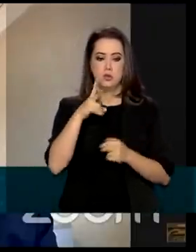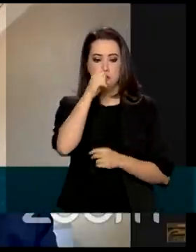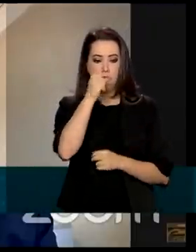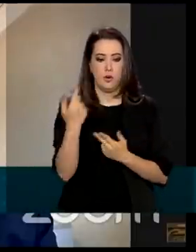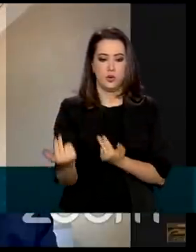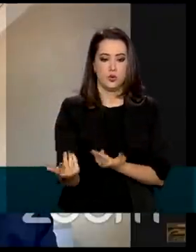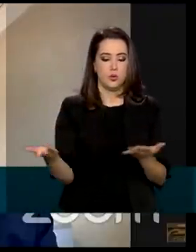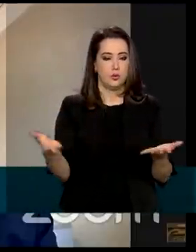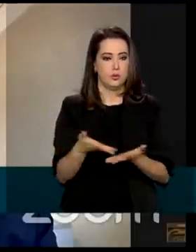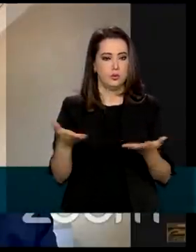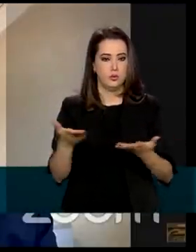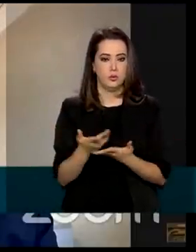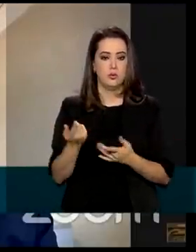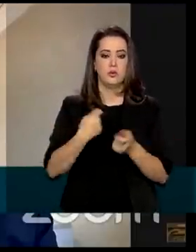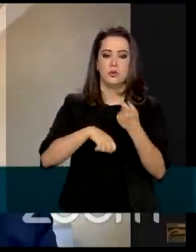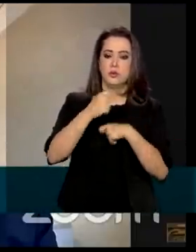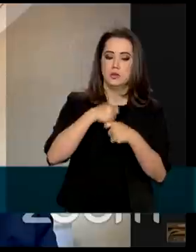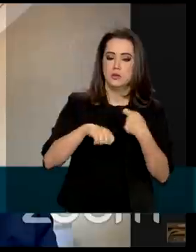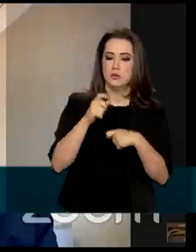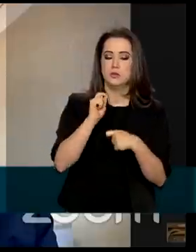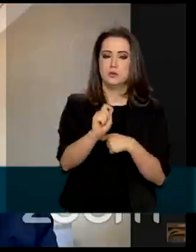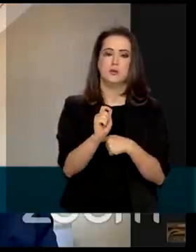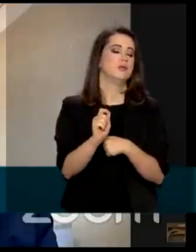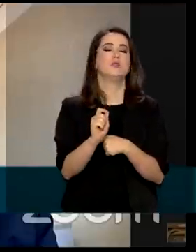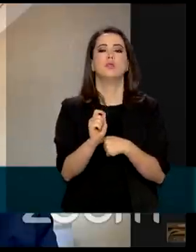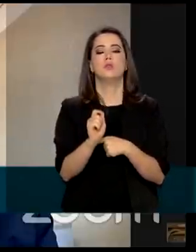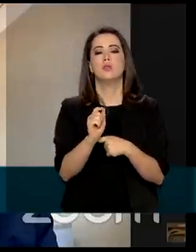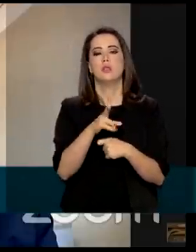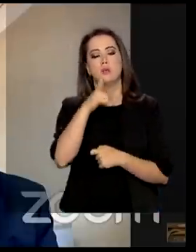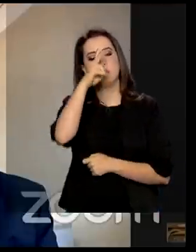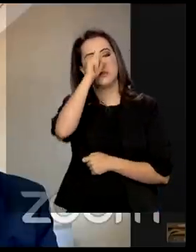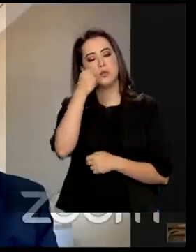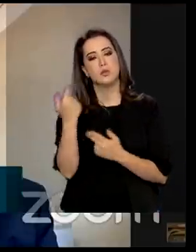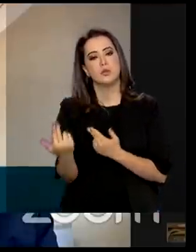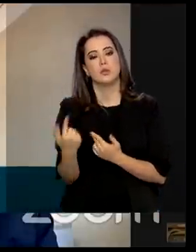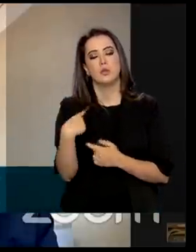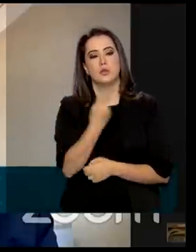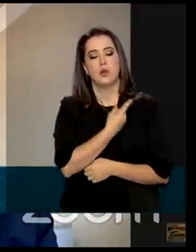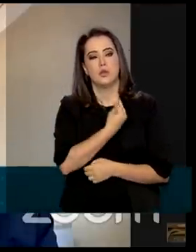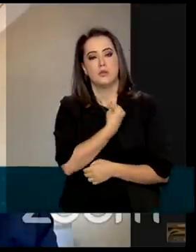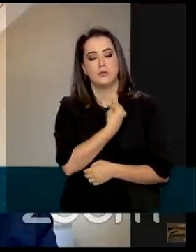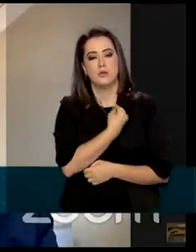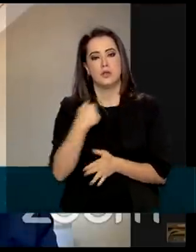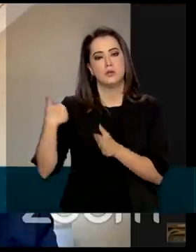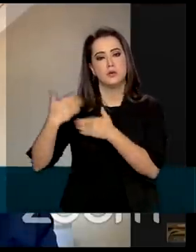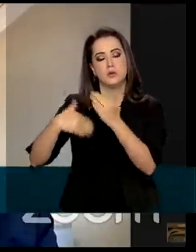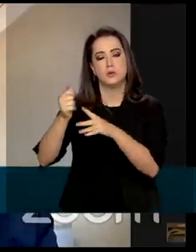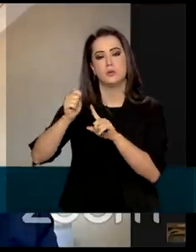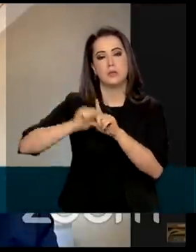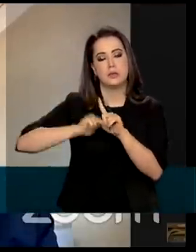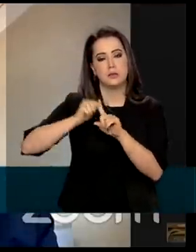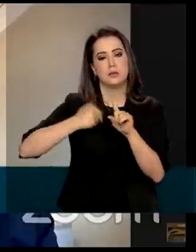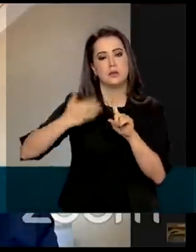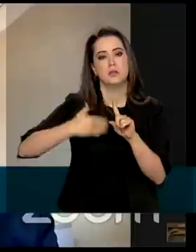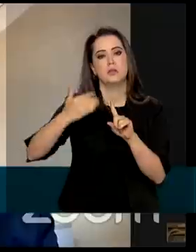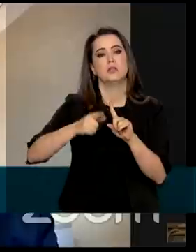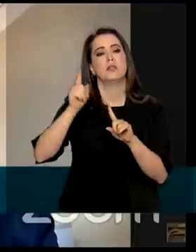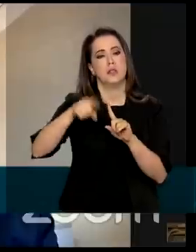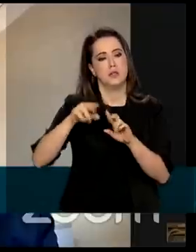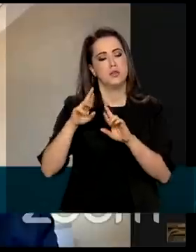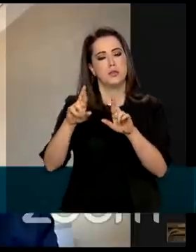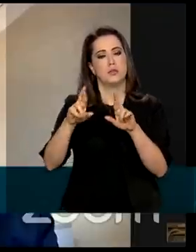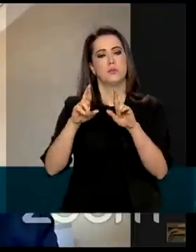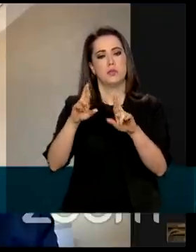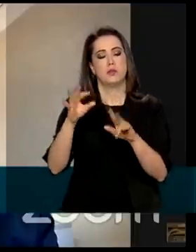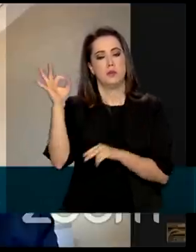e a recuperação da economia vigorosa, como nós temos vivenciado ao longo dos últimos meses, é de se esperar que um